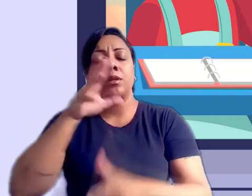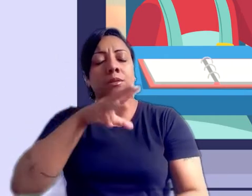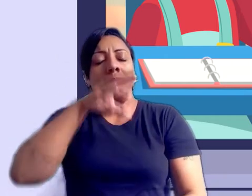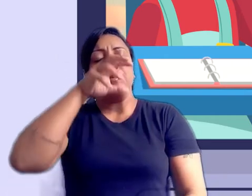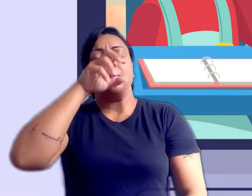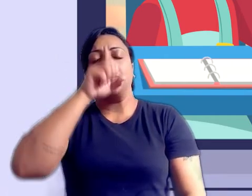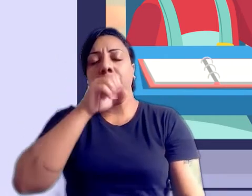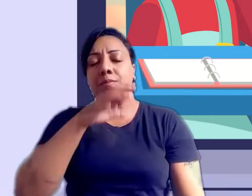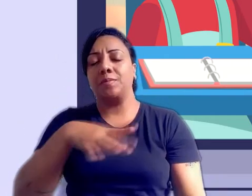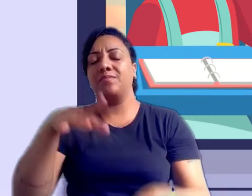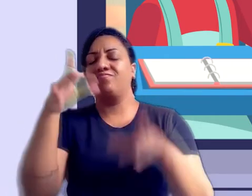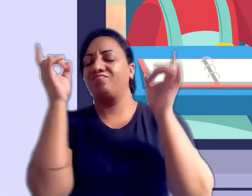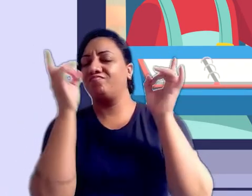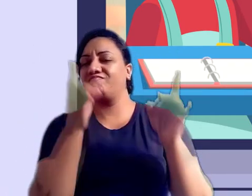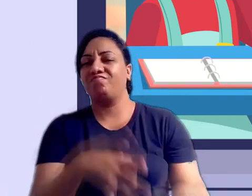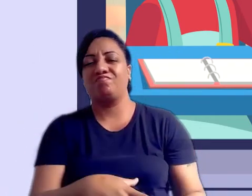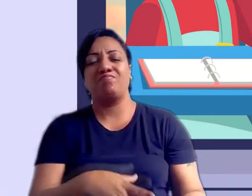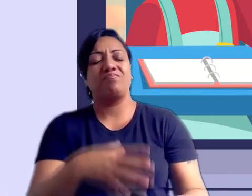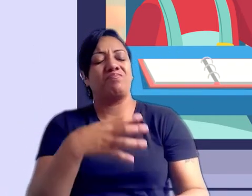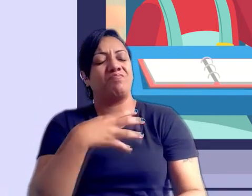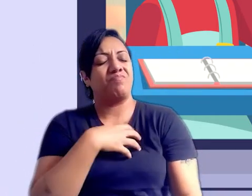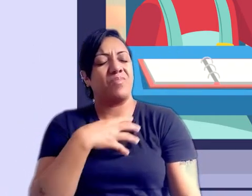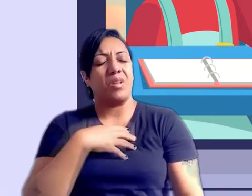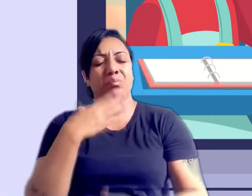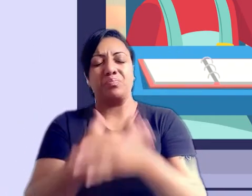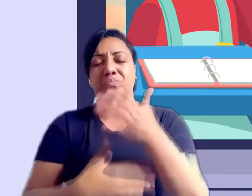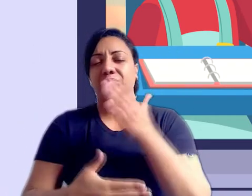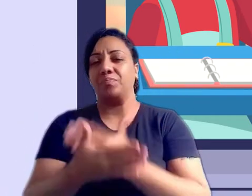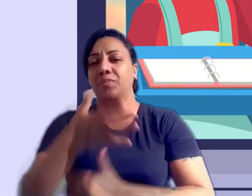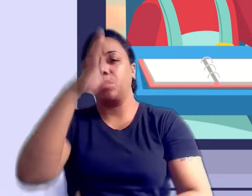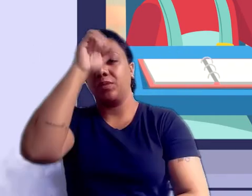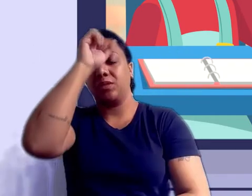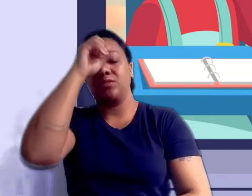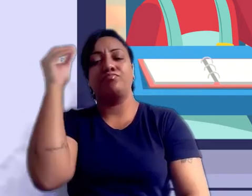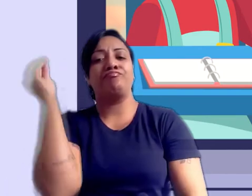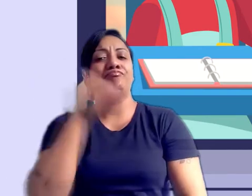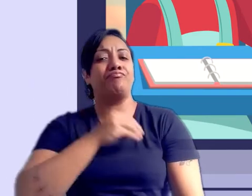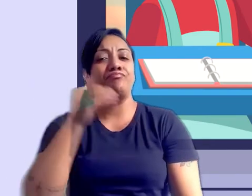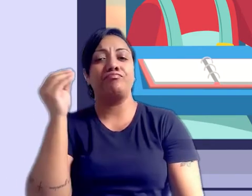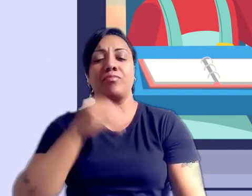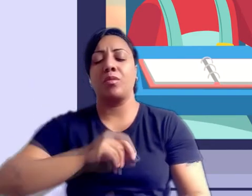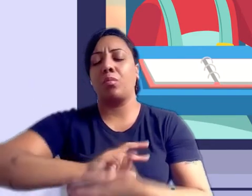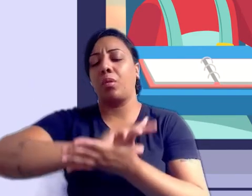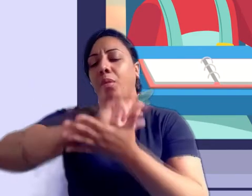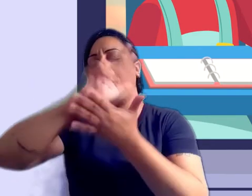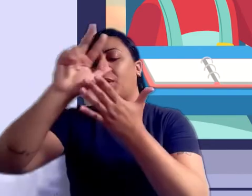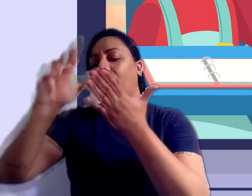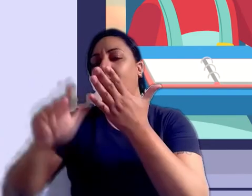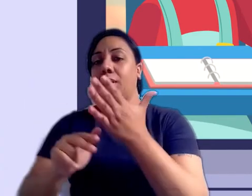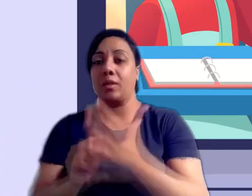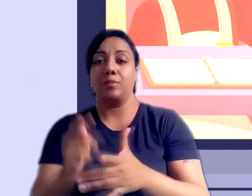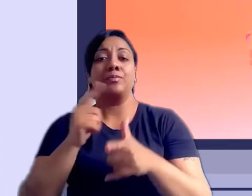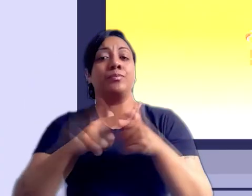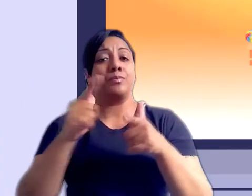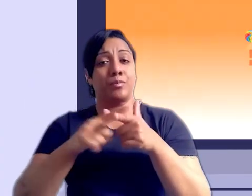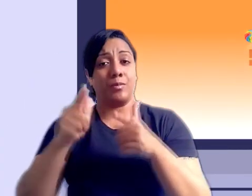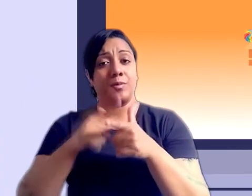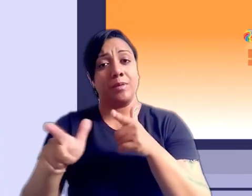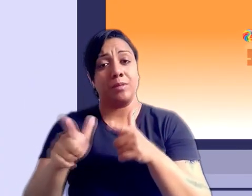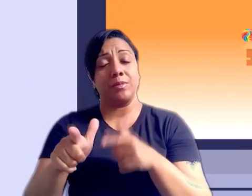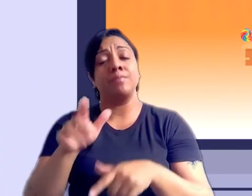respiratórios, desinteresse, apatia, mutilações, aprendizado deficiente, são apenas algumas delas.